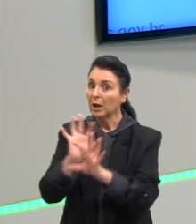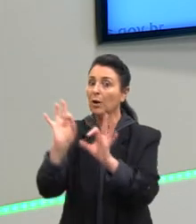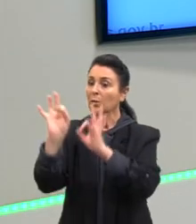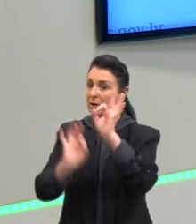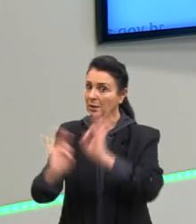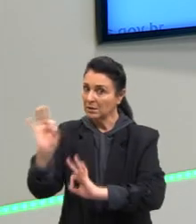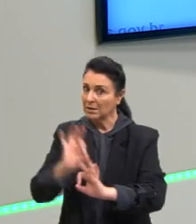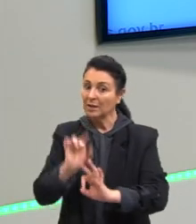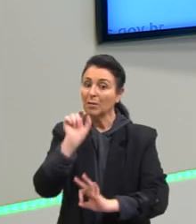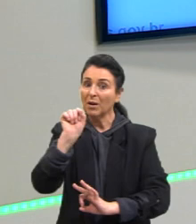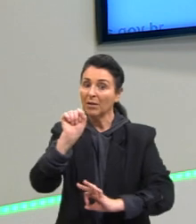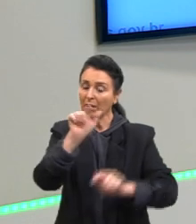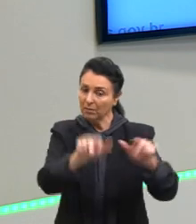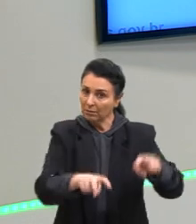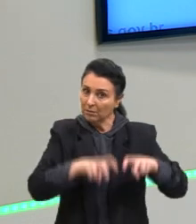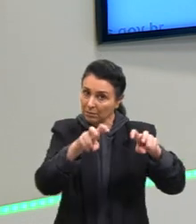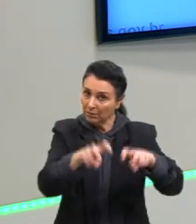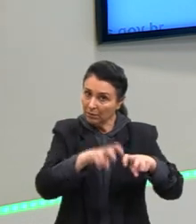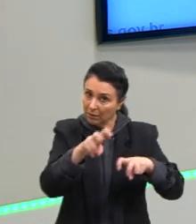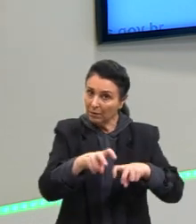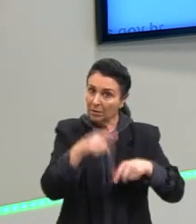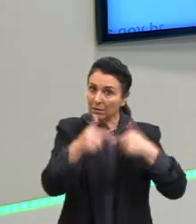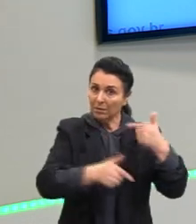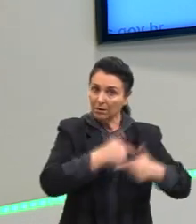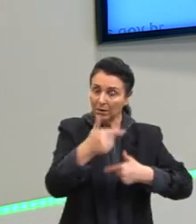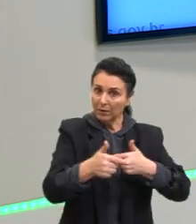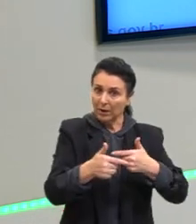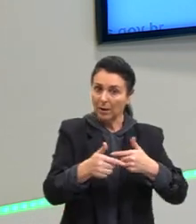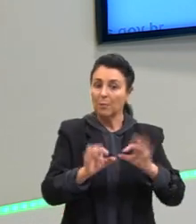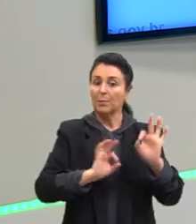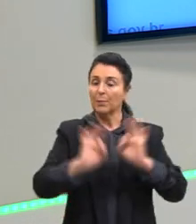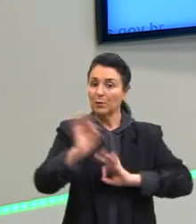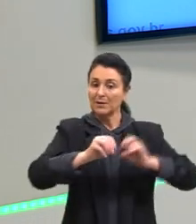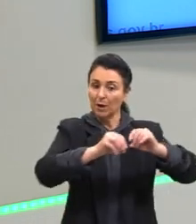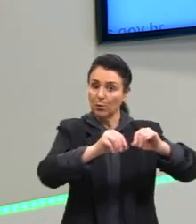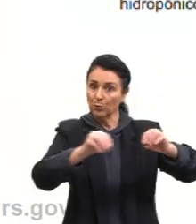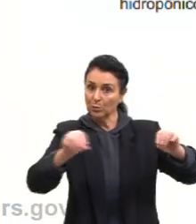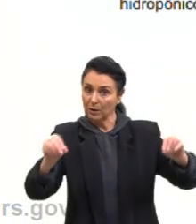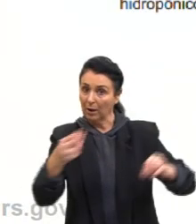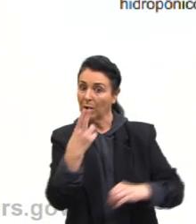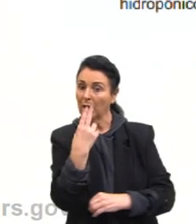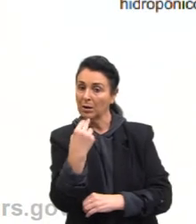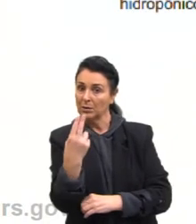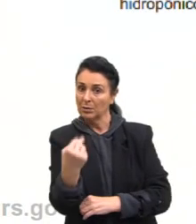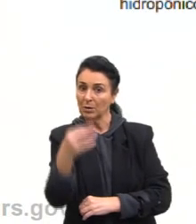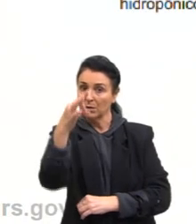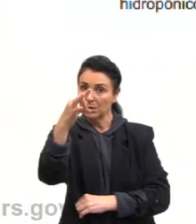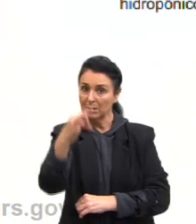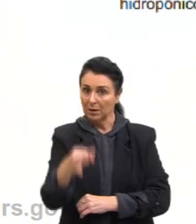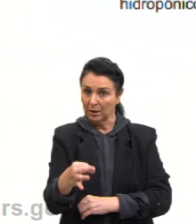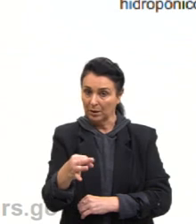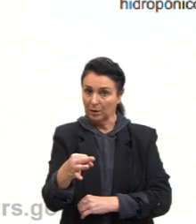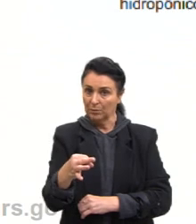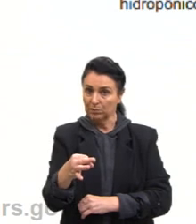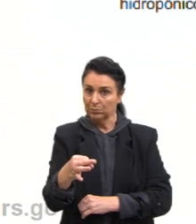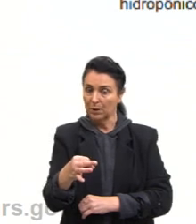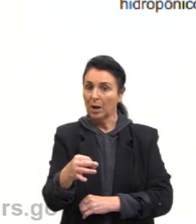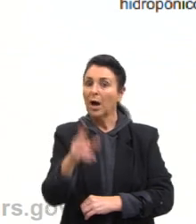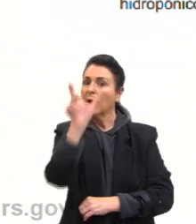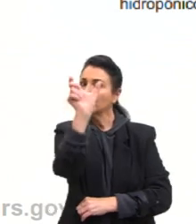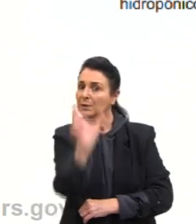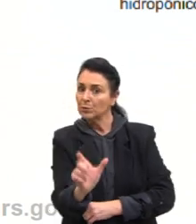o cultivo hidropônico. Para a correção de pH da solução nutritiva preparada, esse produtor pode